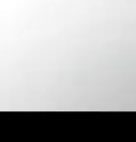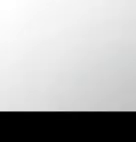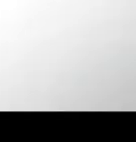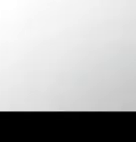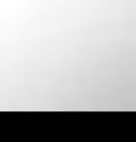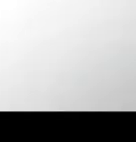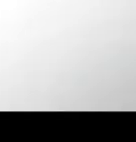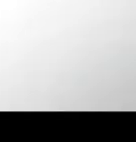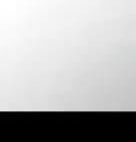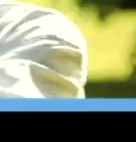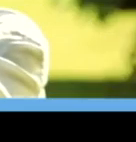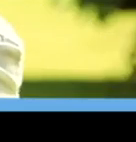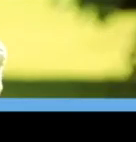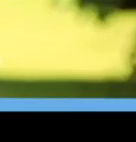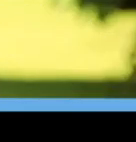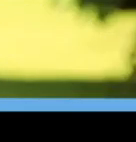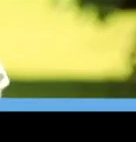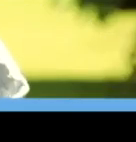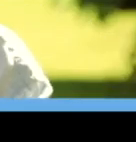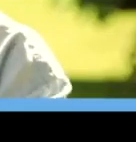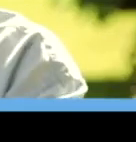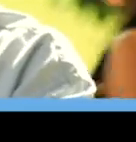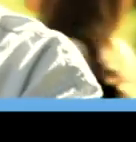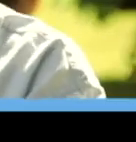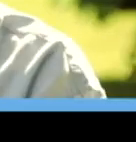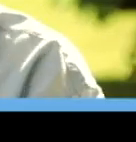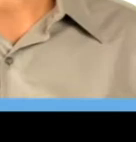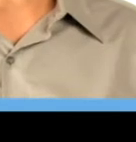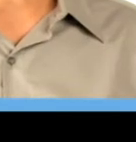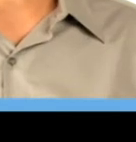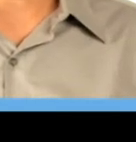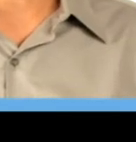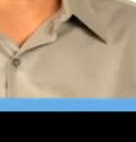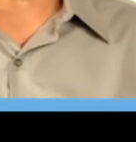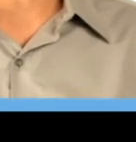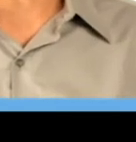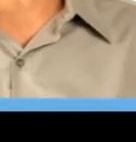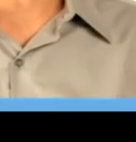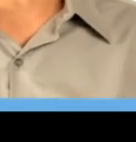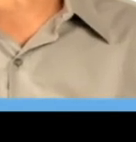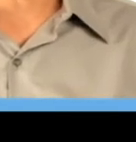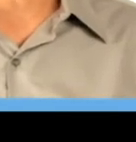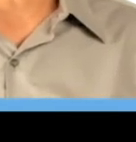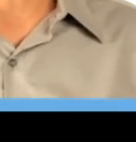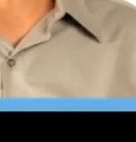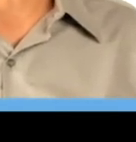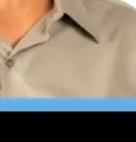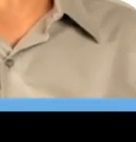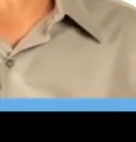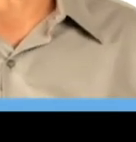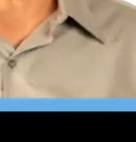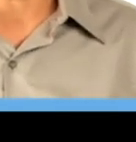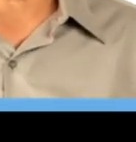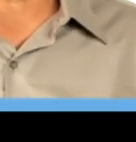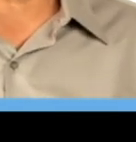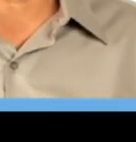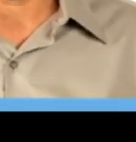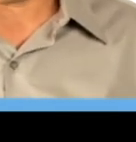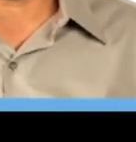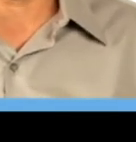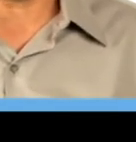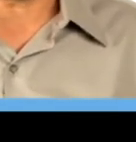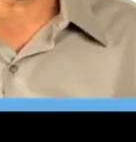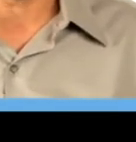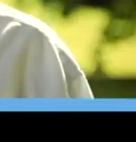Saúde é bom saber. Quando uma pessoa é hipertensa, quando a pressão arterial está acima do limite considerado normal, que na